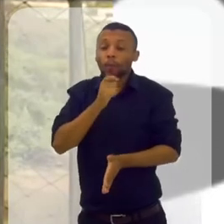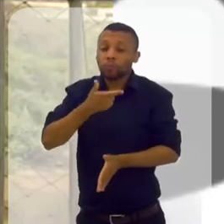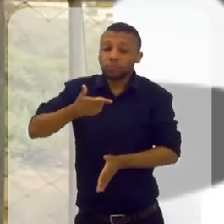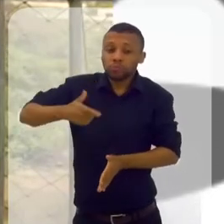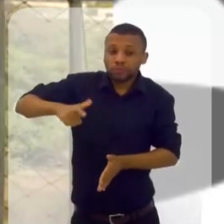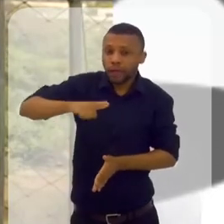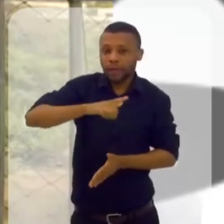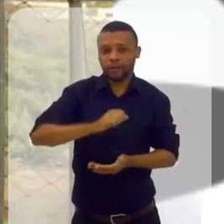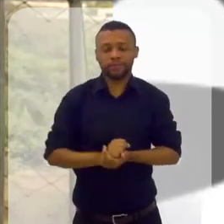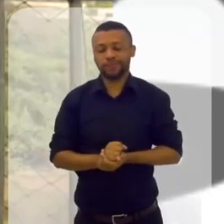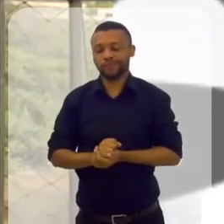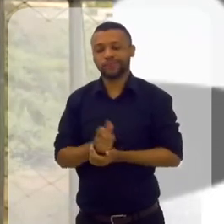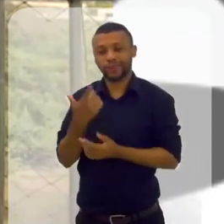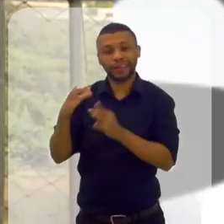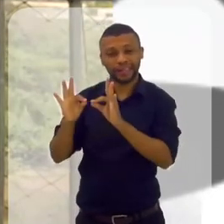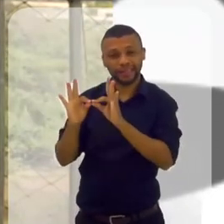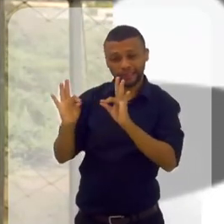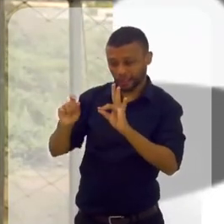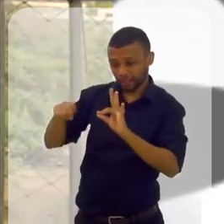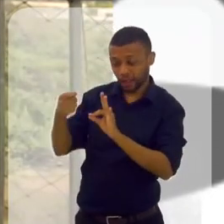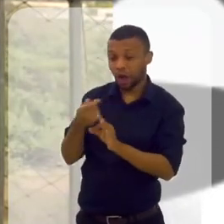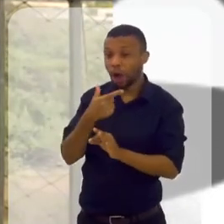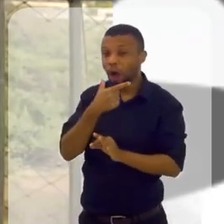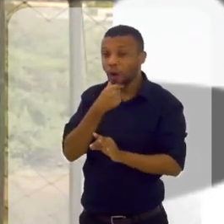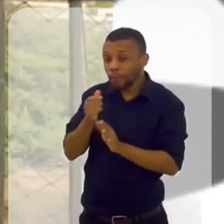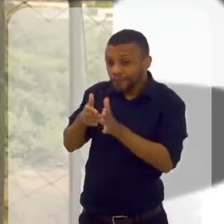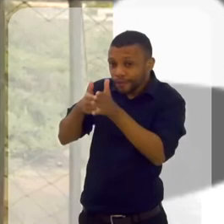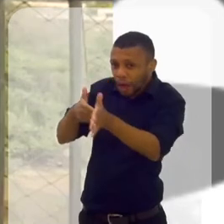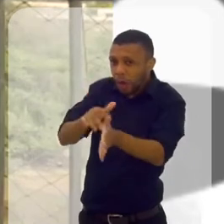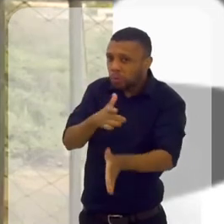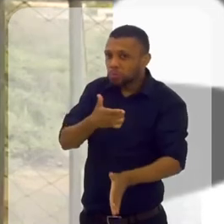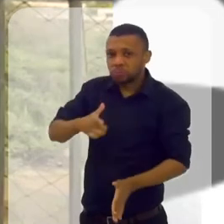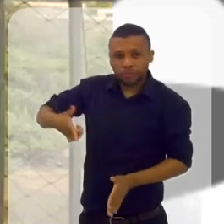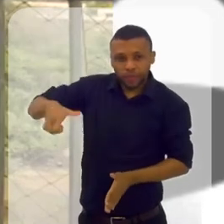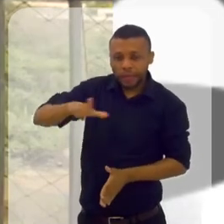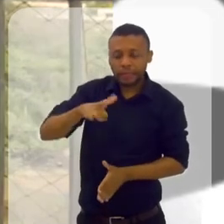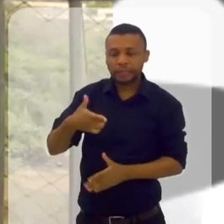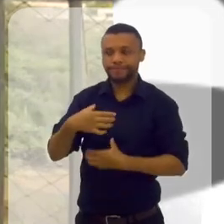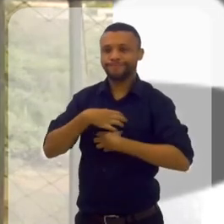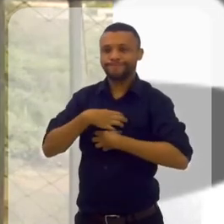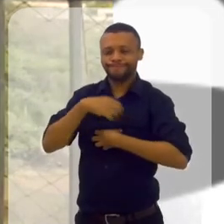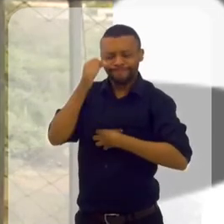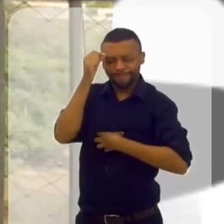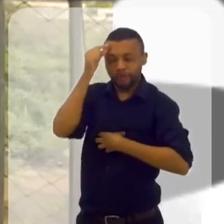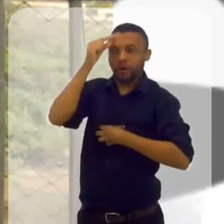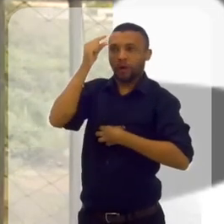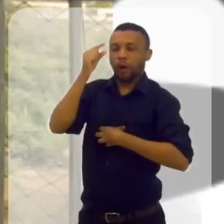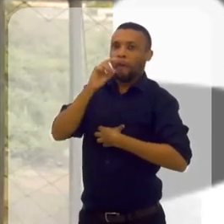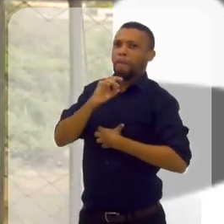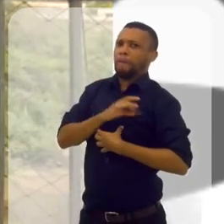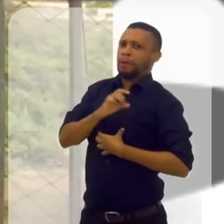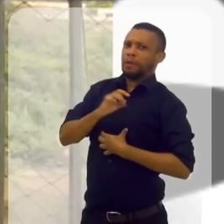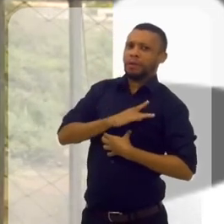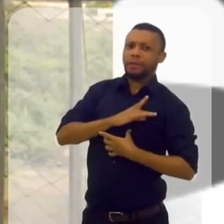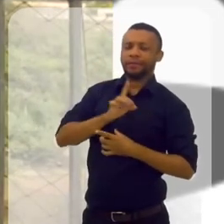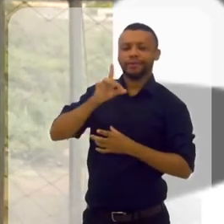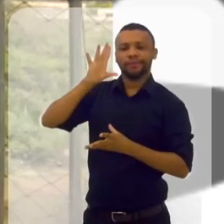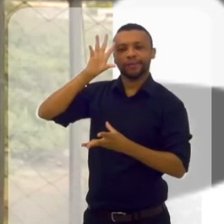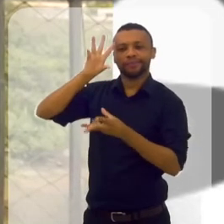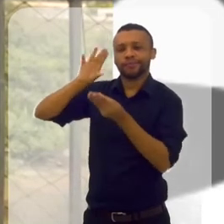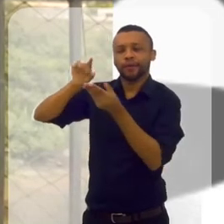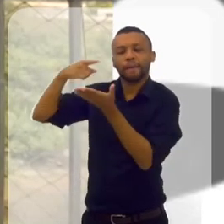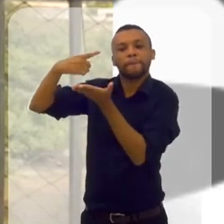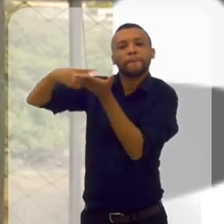fiel. E esse não existe homem fiel, gerou ali pra ela um medo, e ao mesmo tempo gerou uma programação.